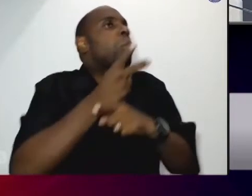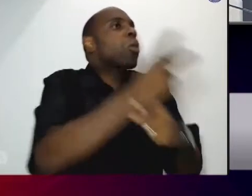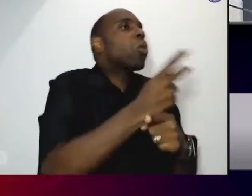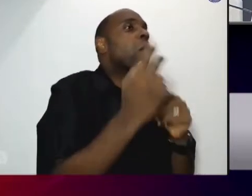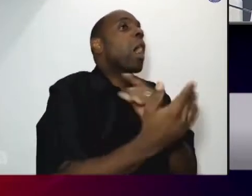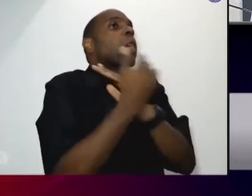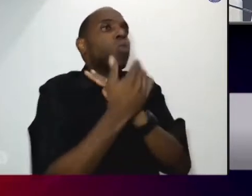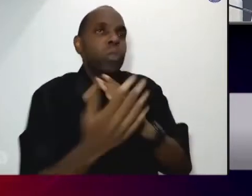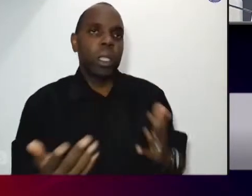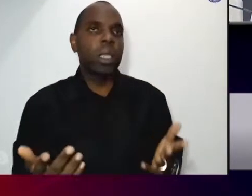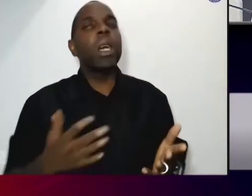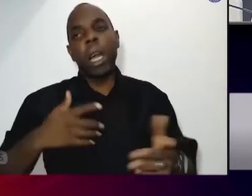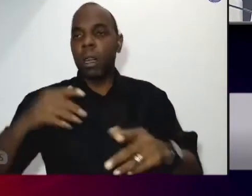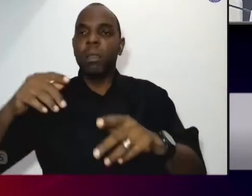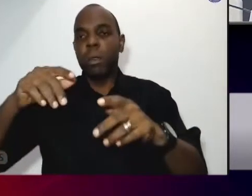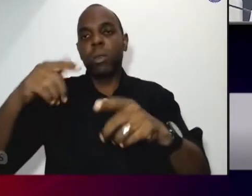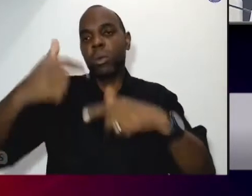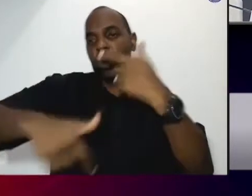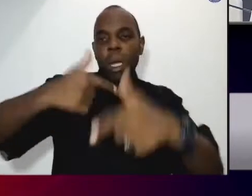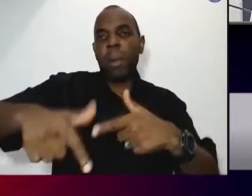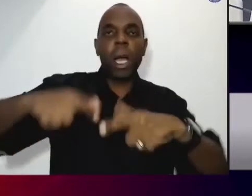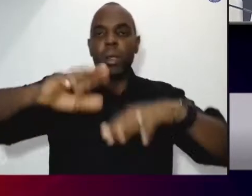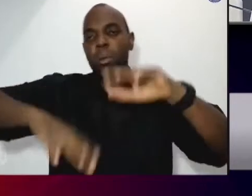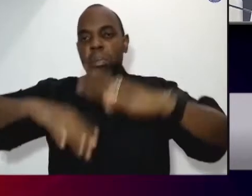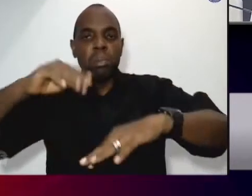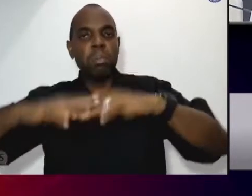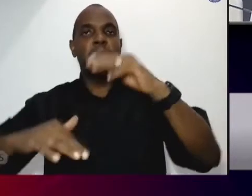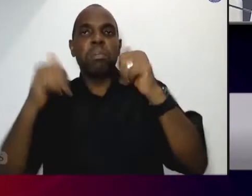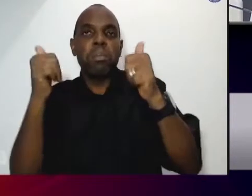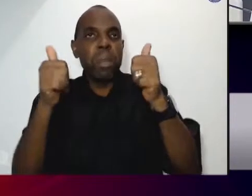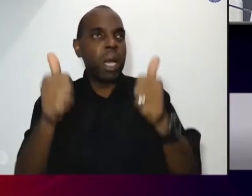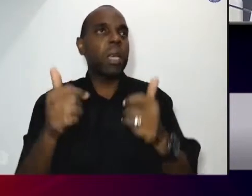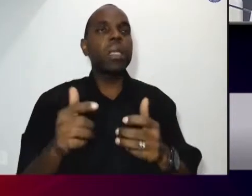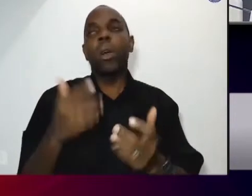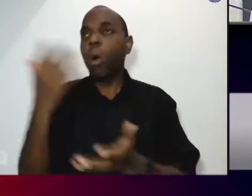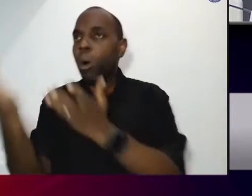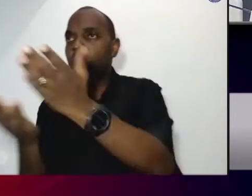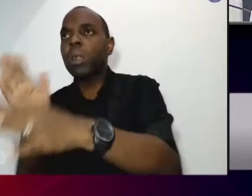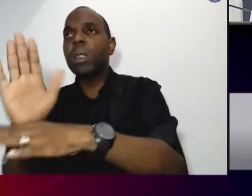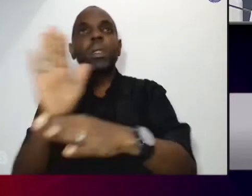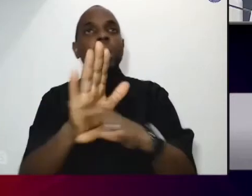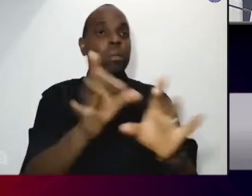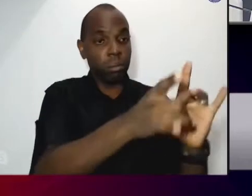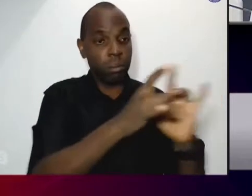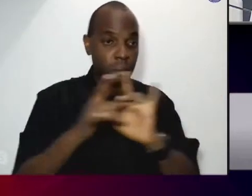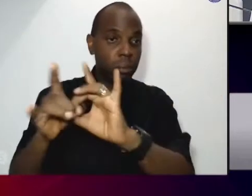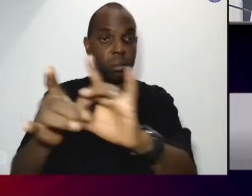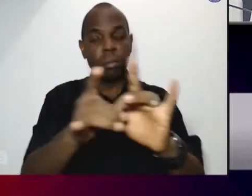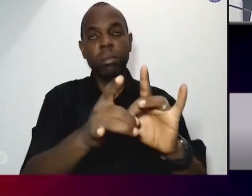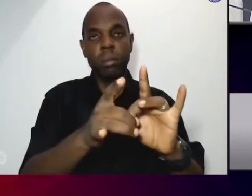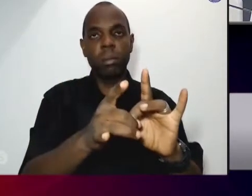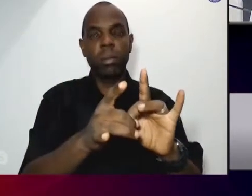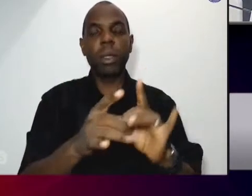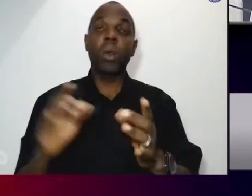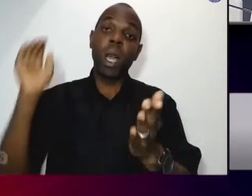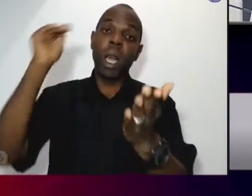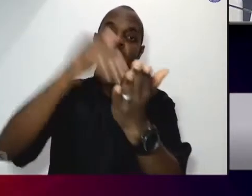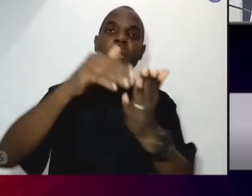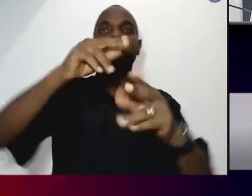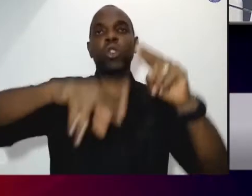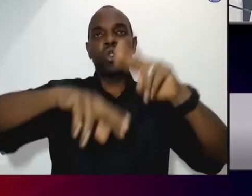fazer um trabalho colaborativo e cooperativo em comunidade. Então, até o meio do ano eu faço essa entrega.